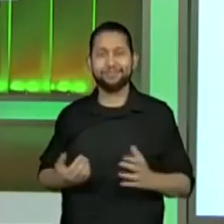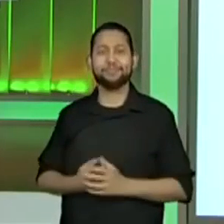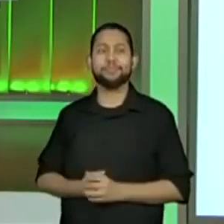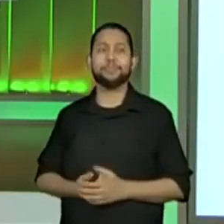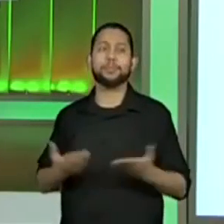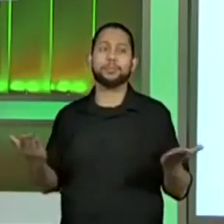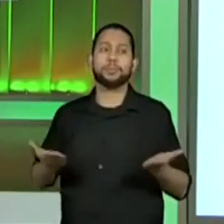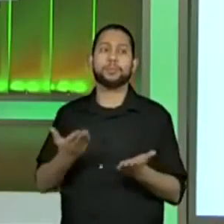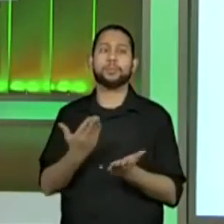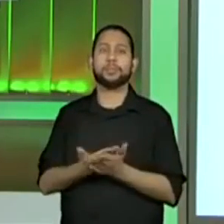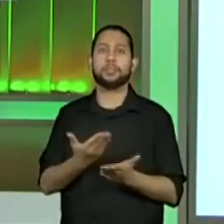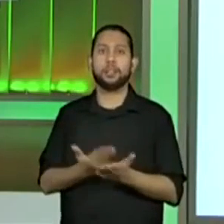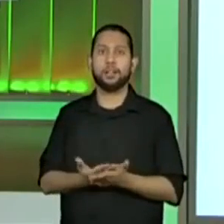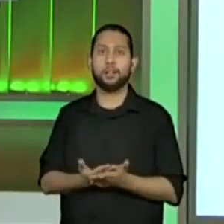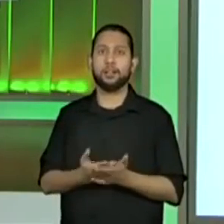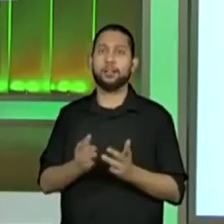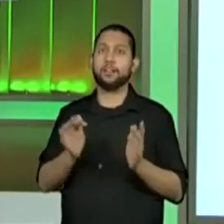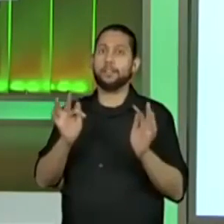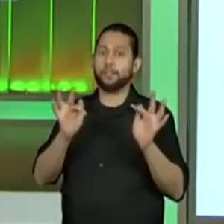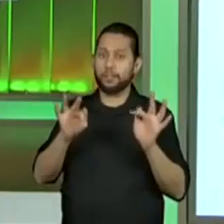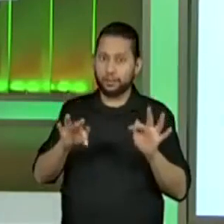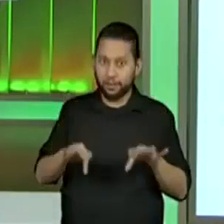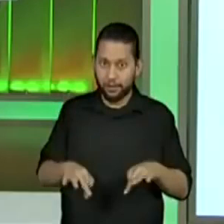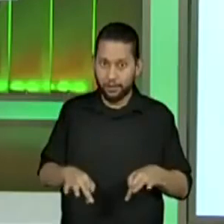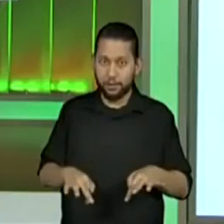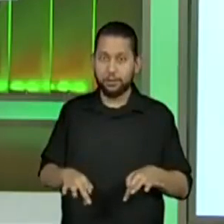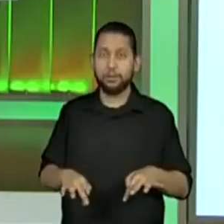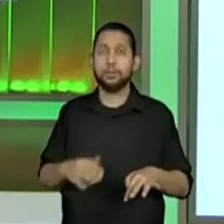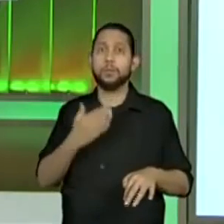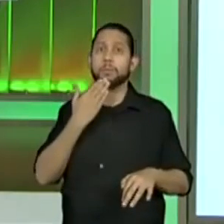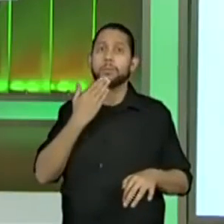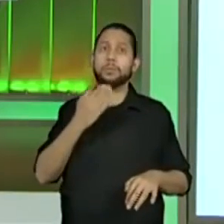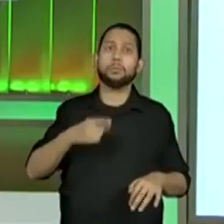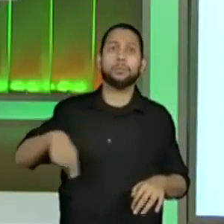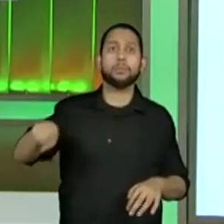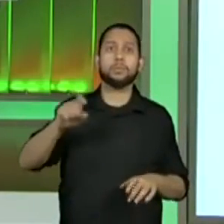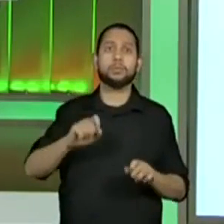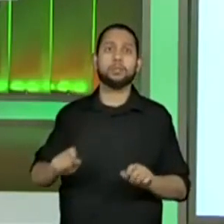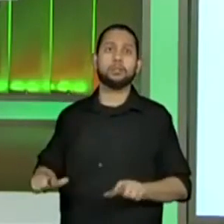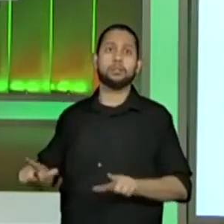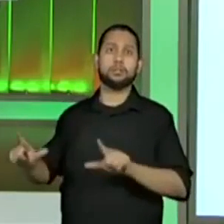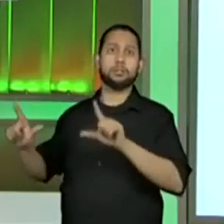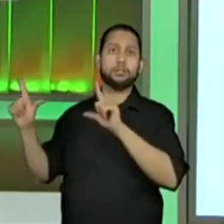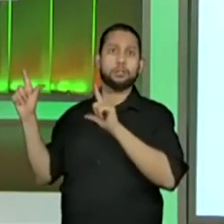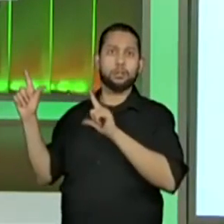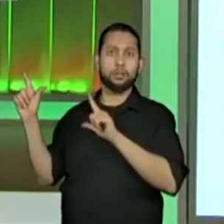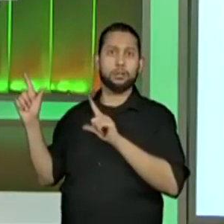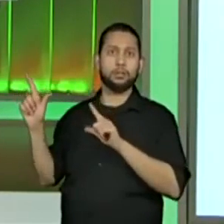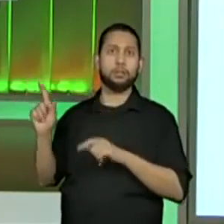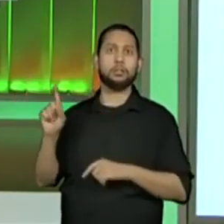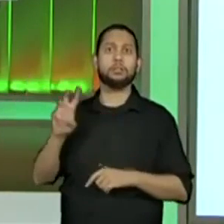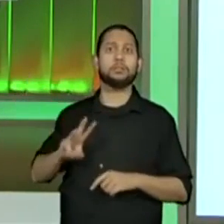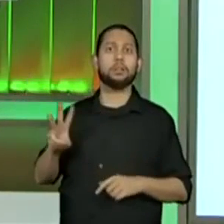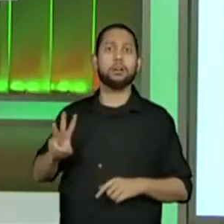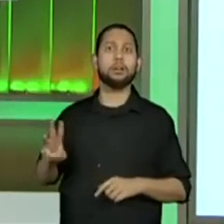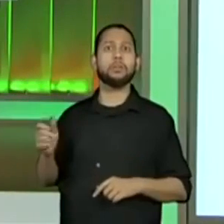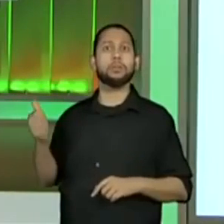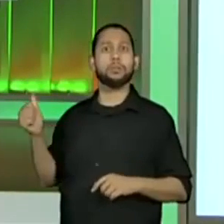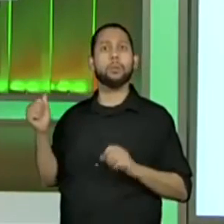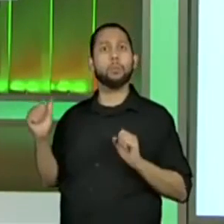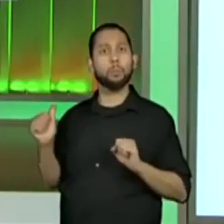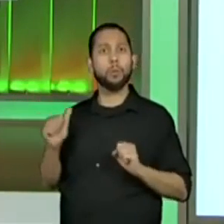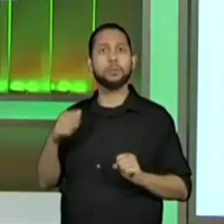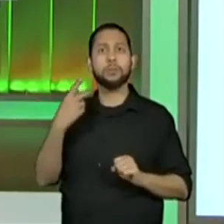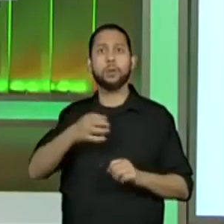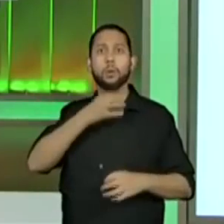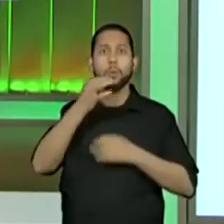Nossa aula se aproxima do final. Eu quero deixar aqui na tela o link em que você pode dar a